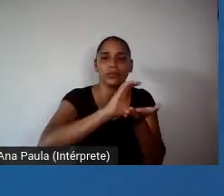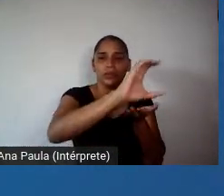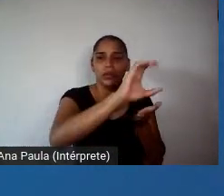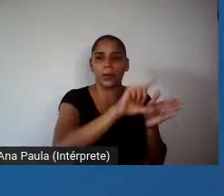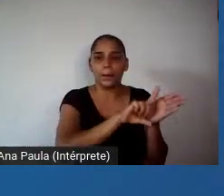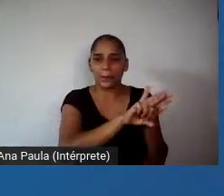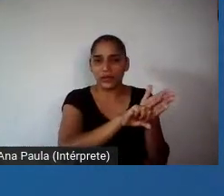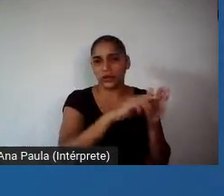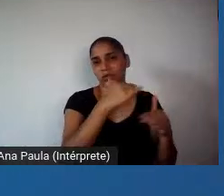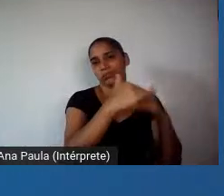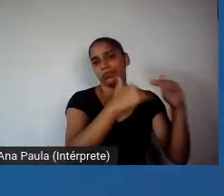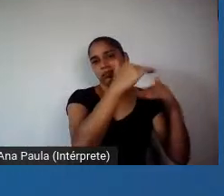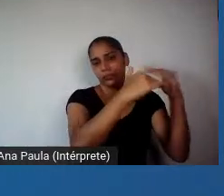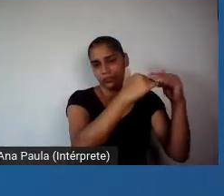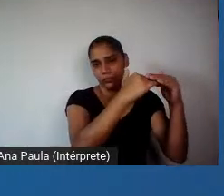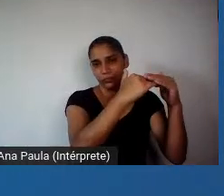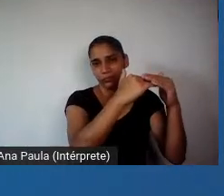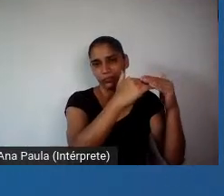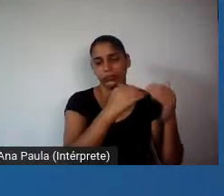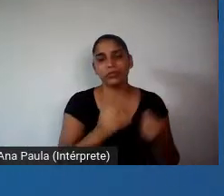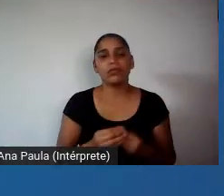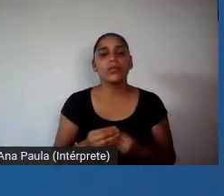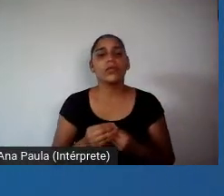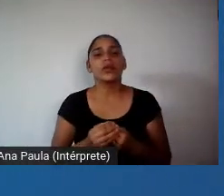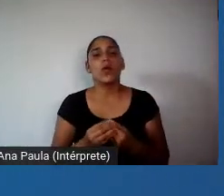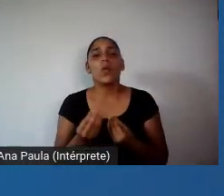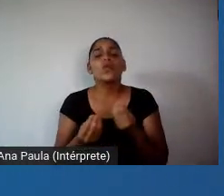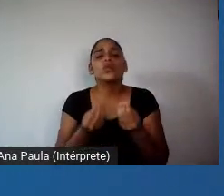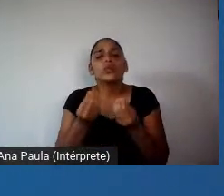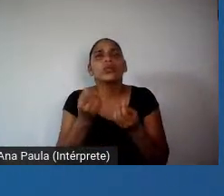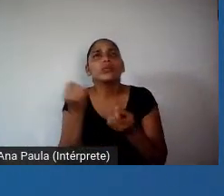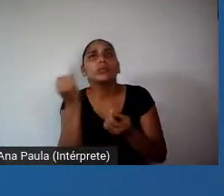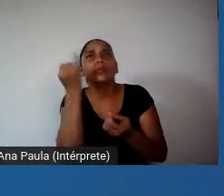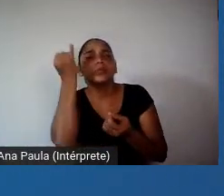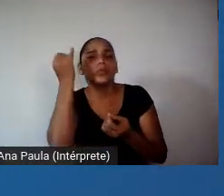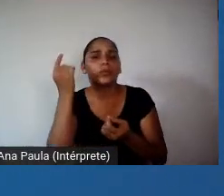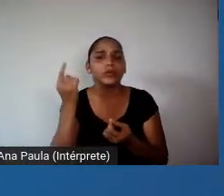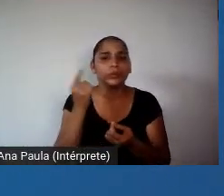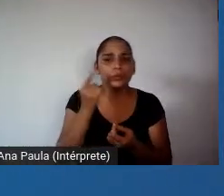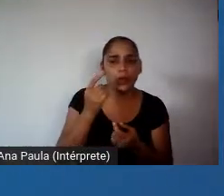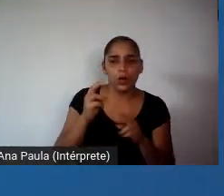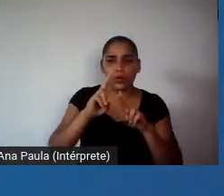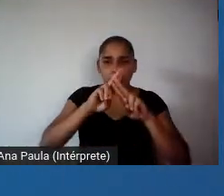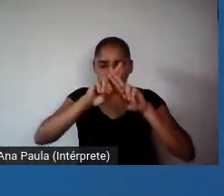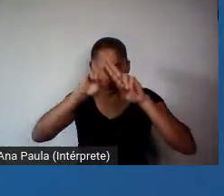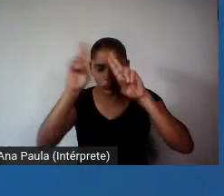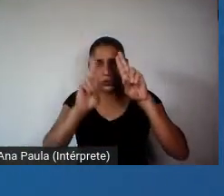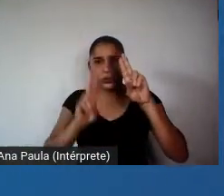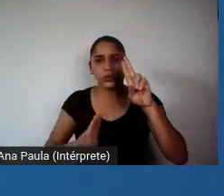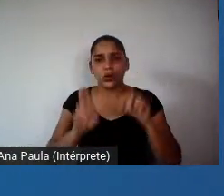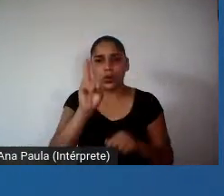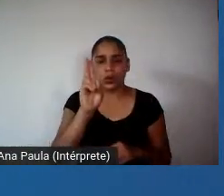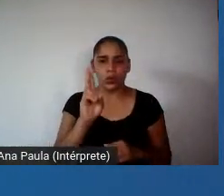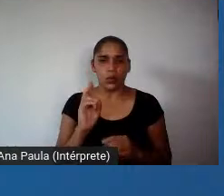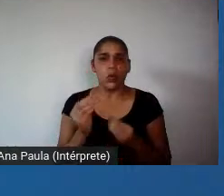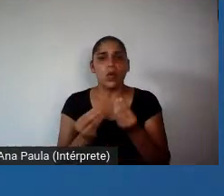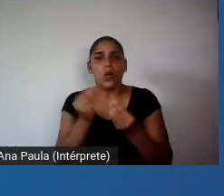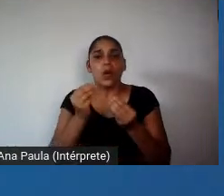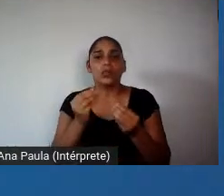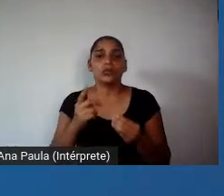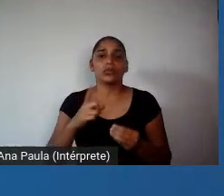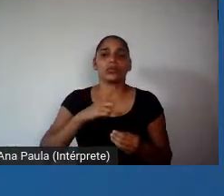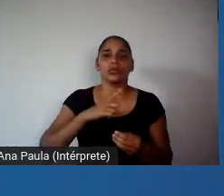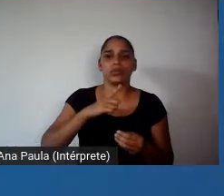Então, a lógica, por isso que é tão importante, Medronho e o FRJ, termos universidades públicas